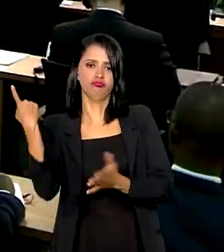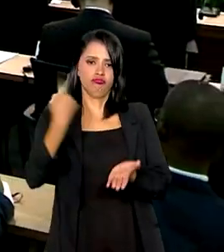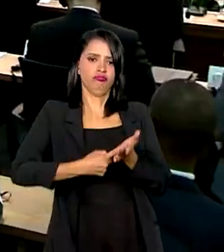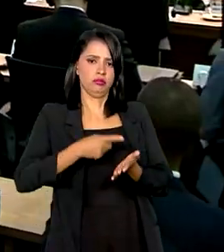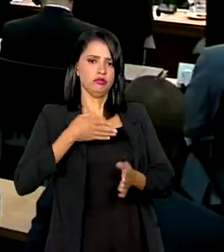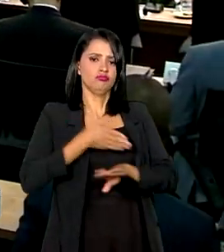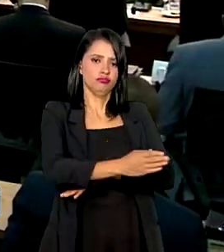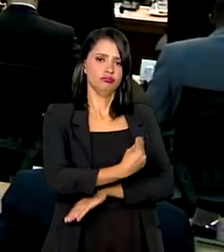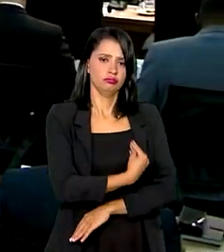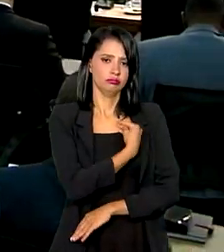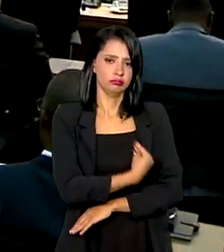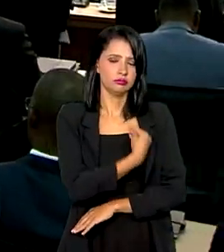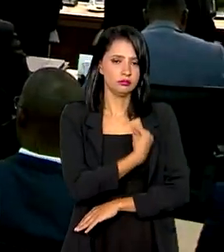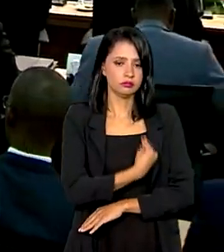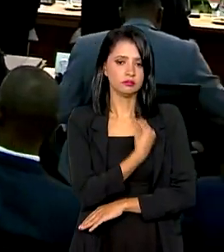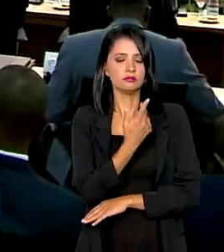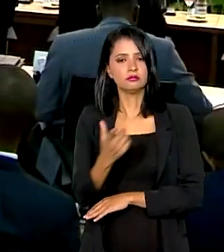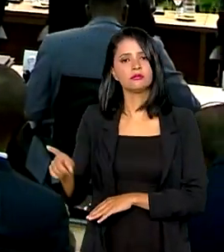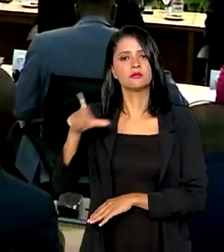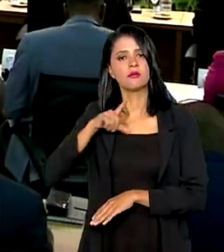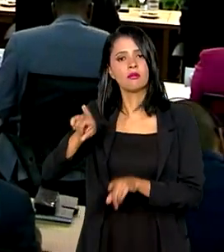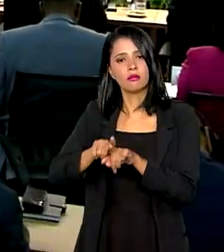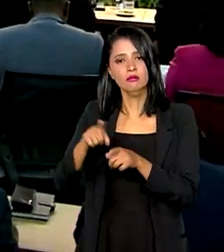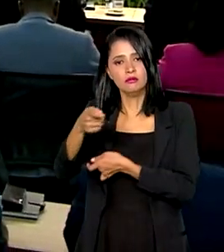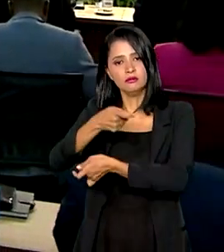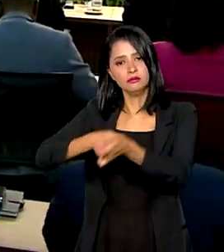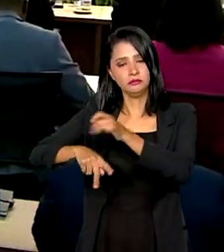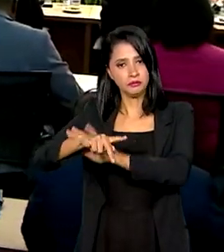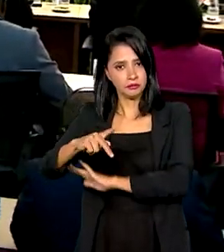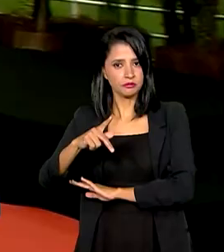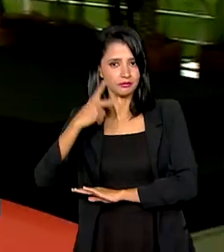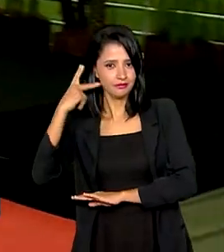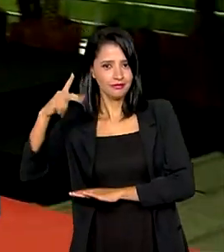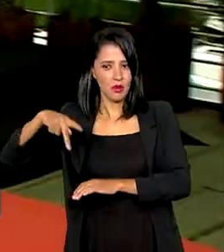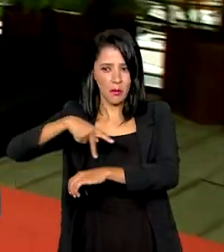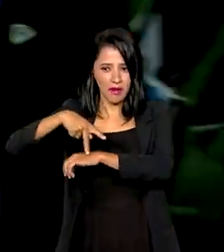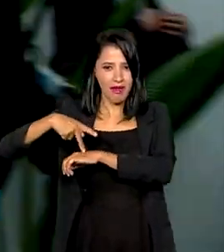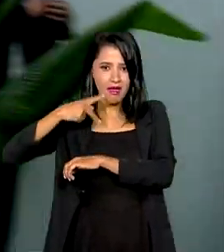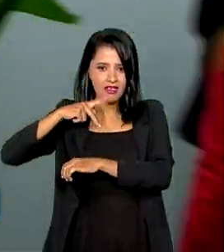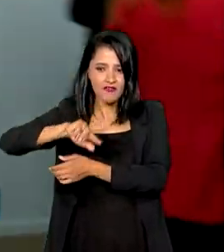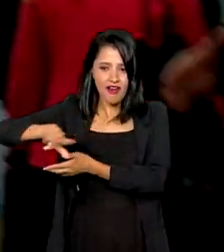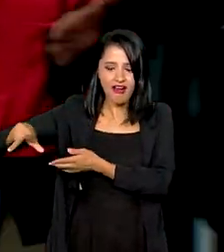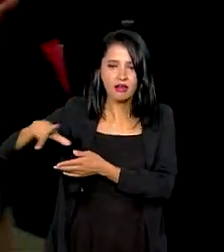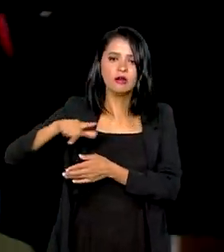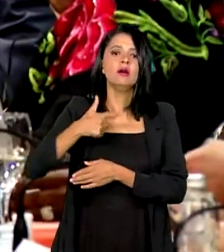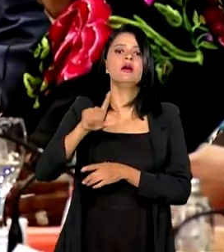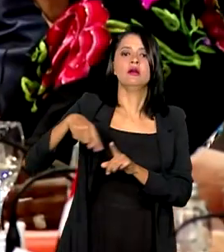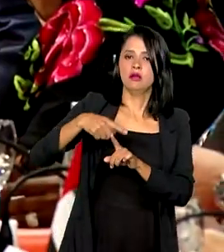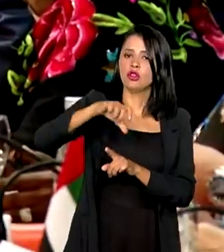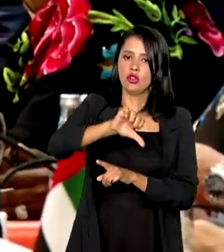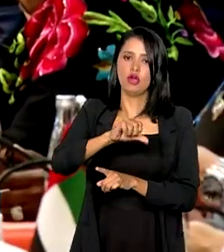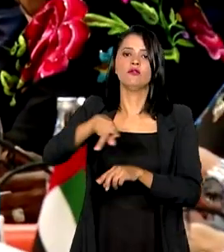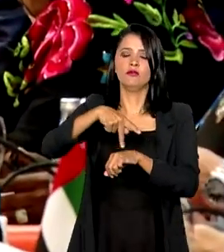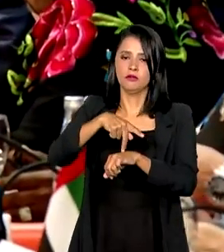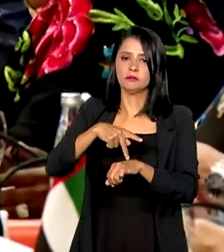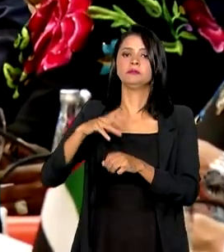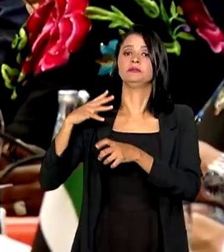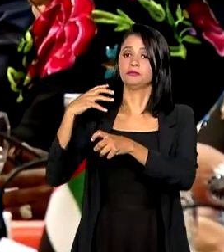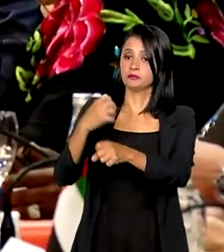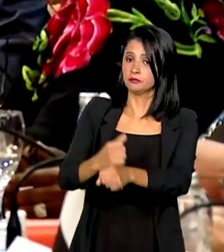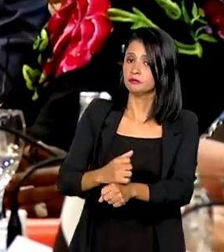Além dos integrantes das maiores economias do planeta, outros nove países e 17